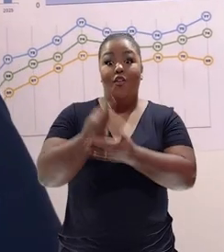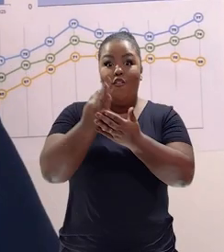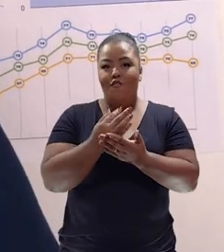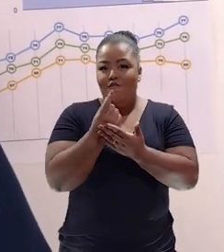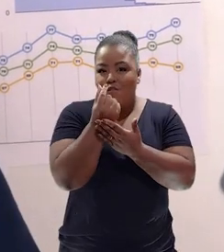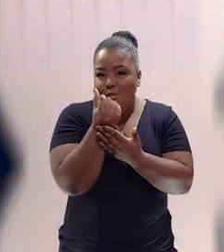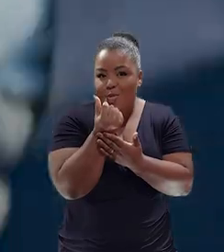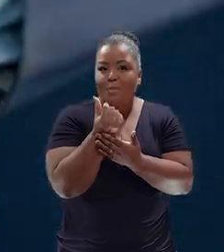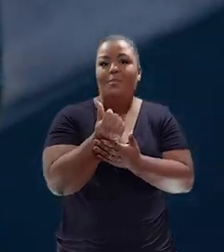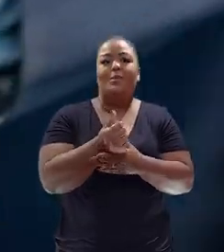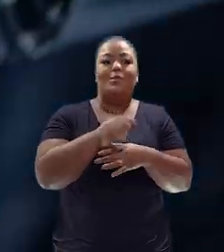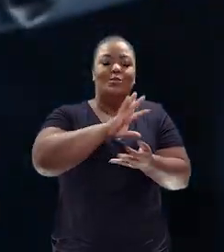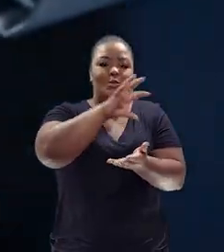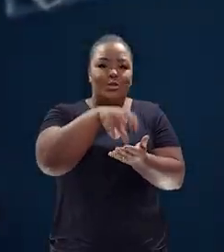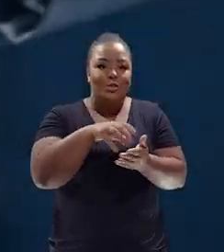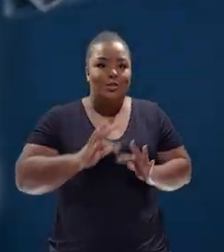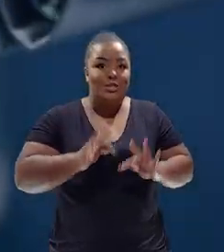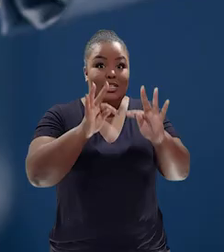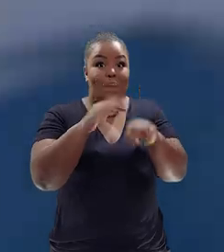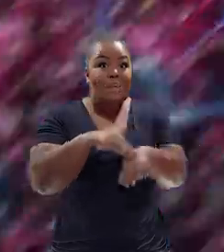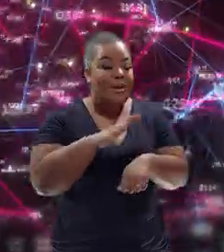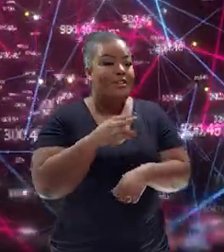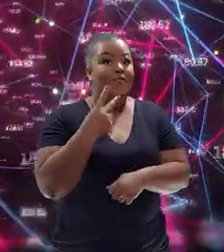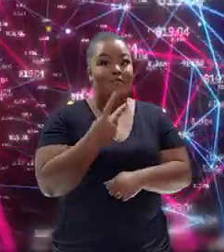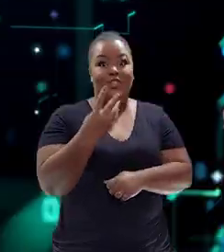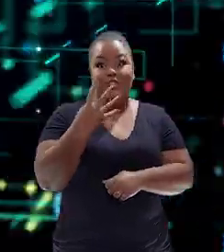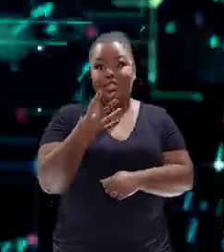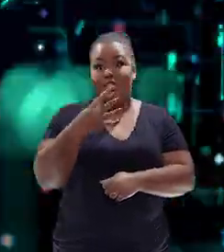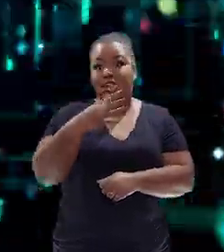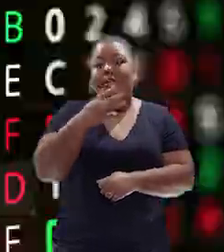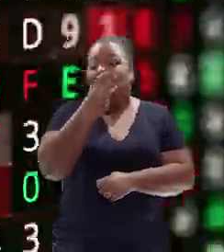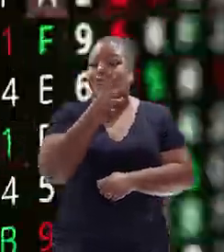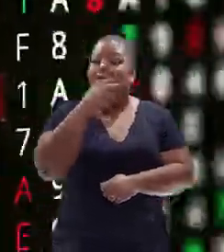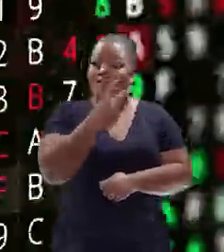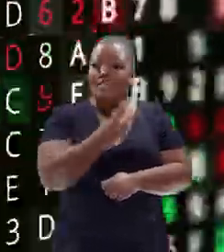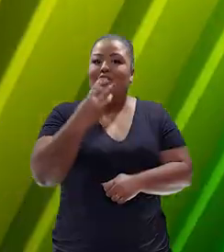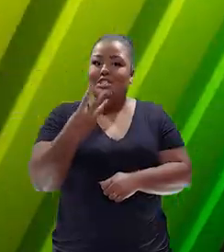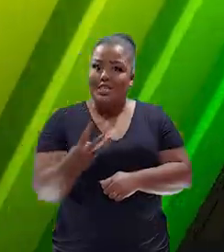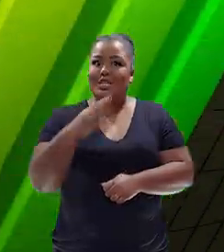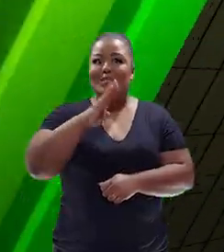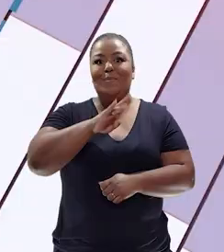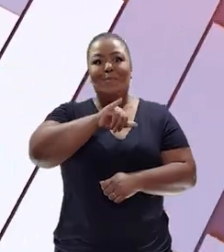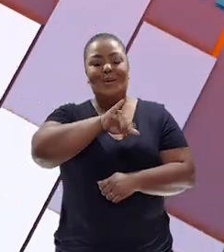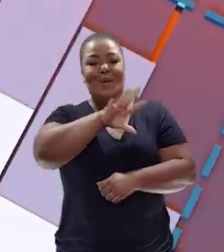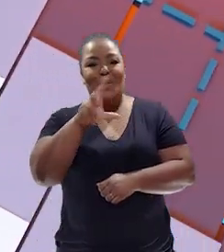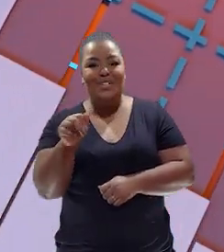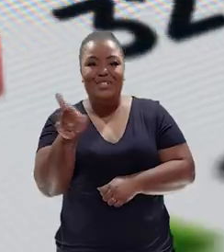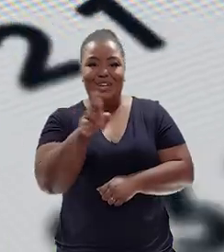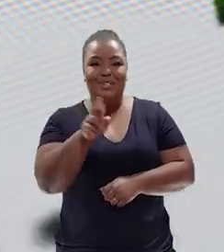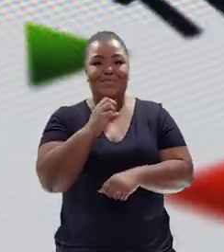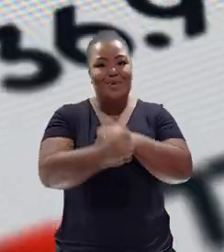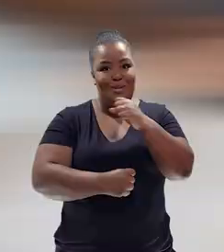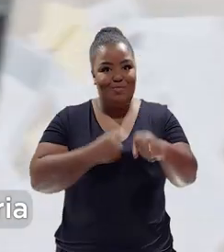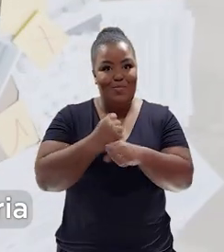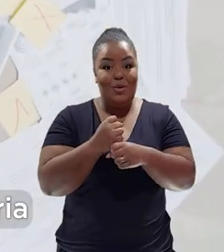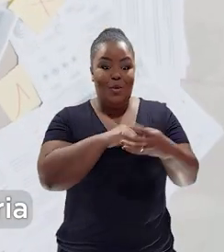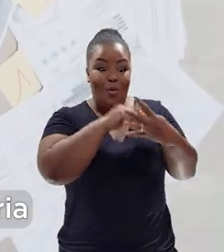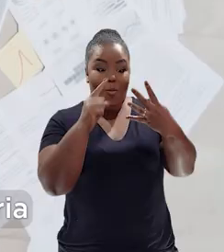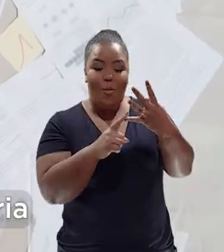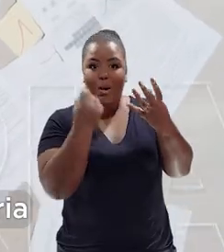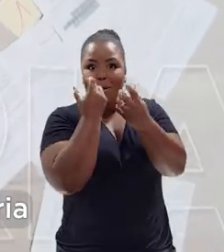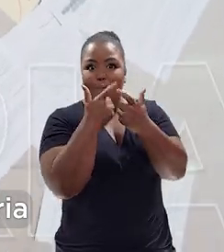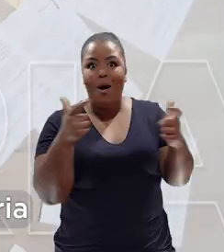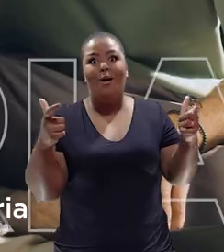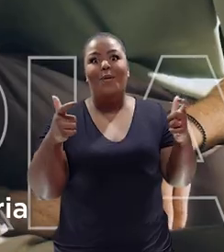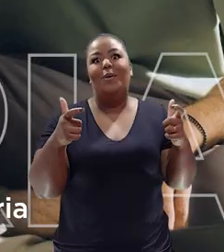faturamento do nosso setor de tecnologia é de mais de 23 bilhões de reais por ano. O quarto maior do país. A atual